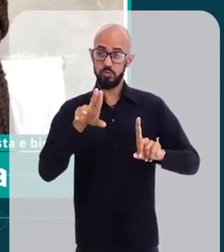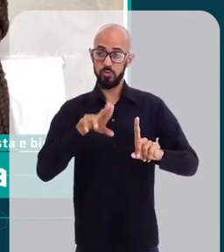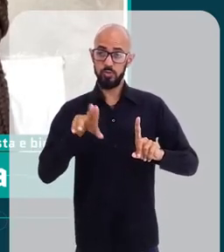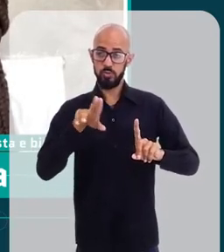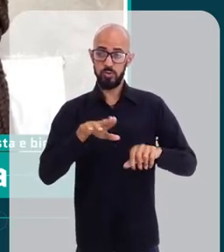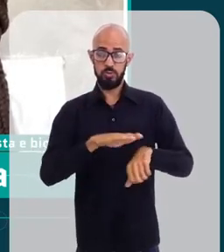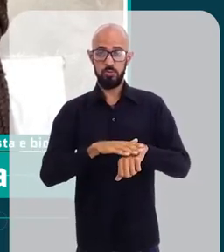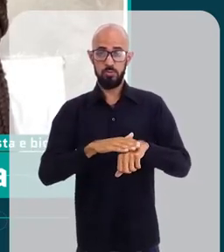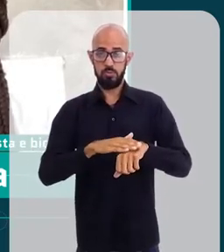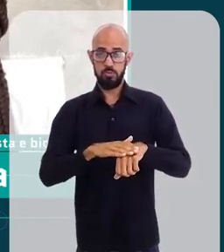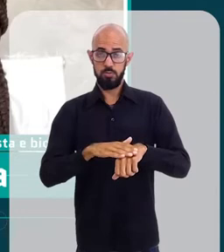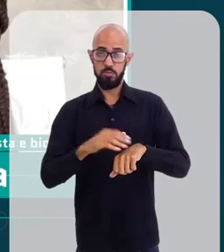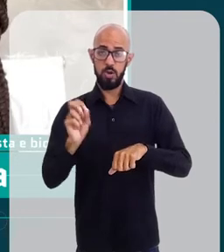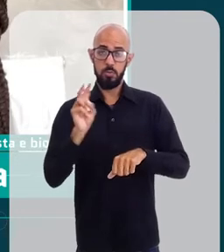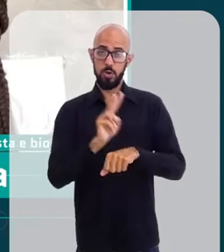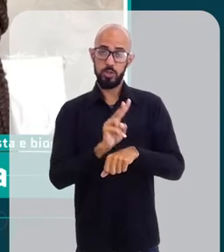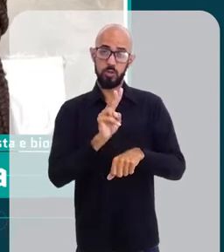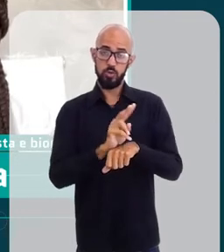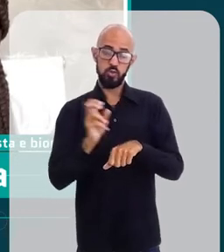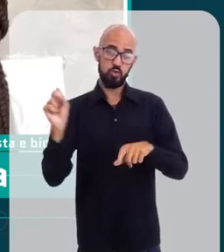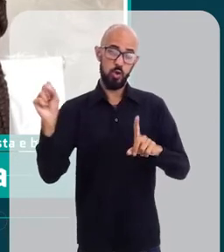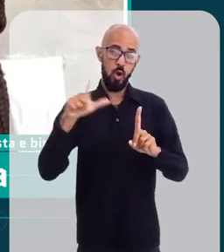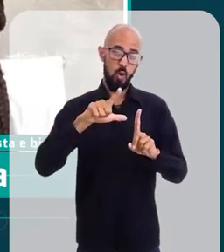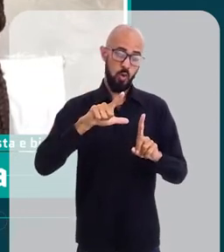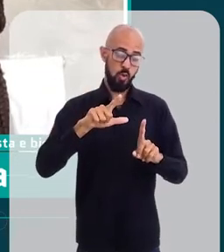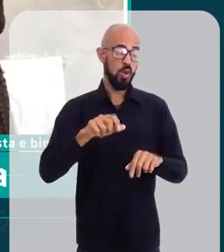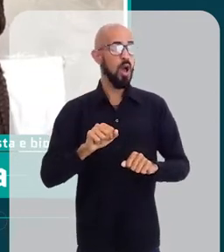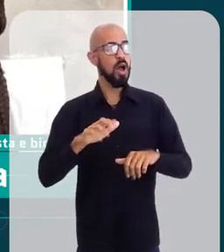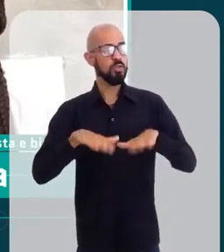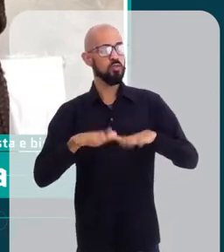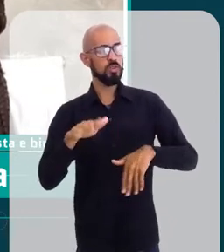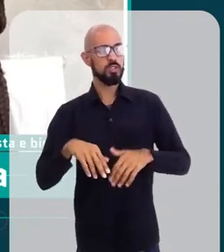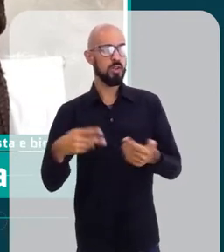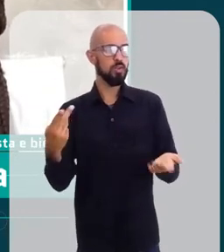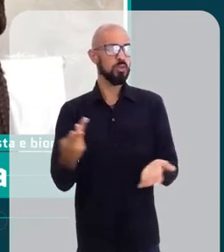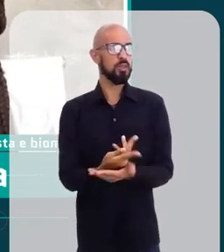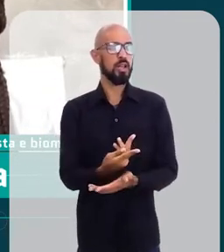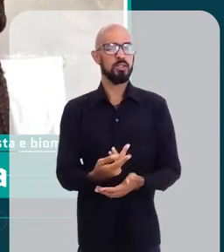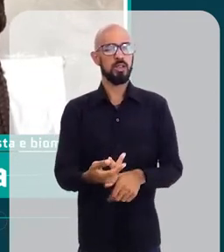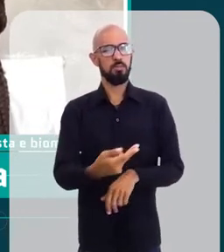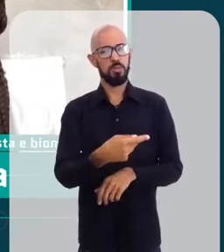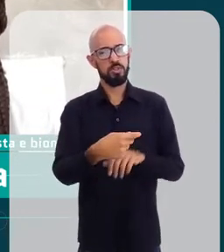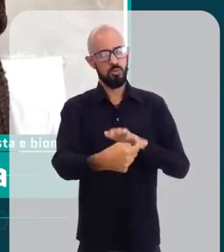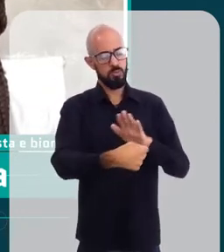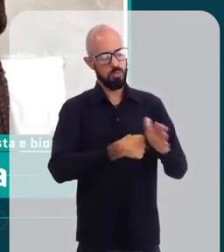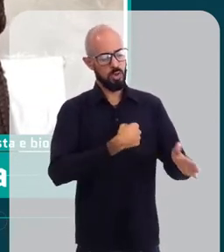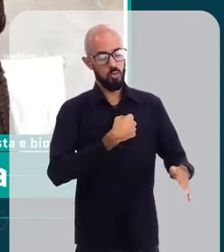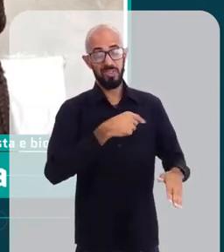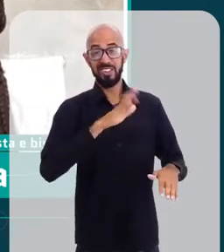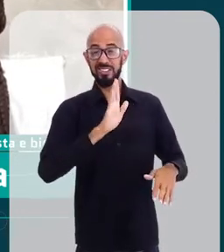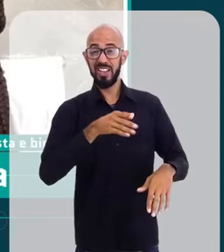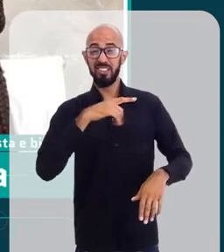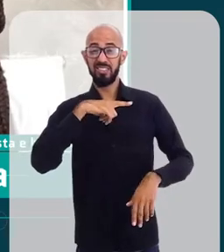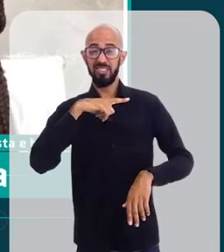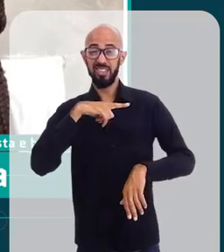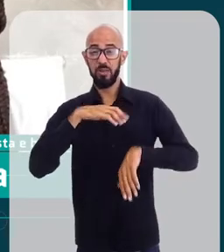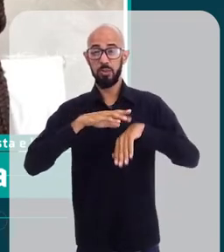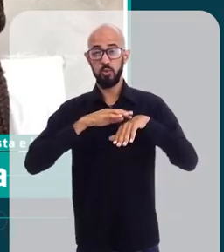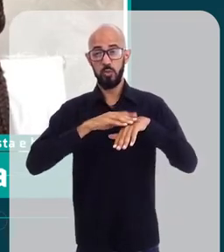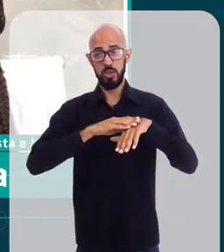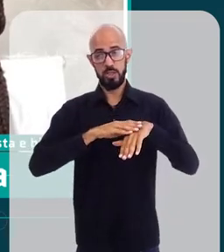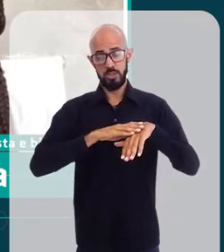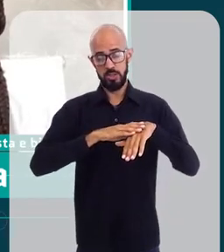usar o protetor solar. Muitas das vezes o paciente vem me procurar com alguma doença,